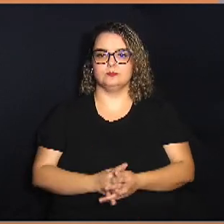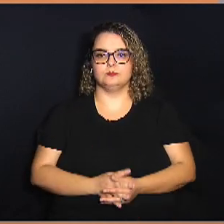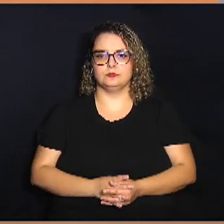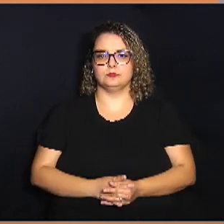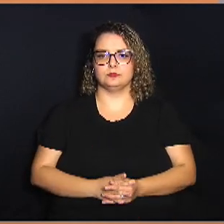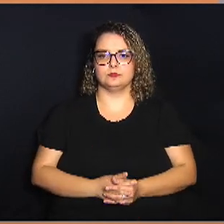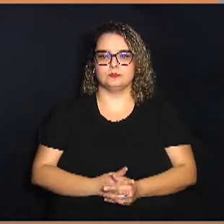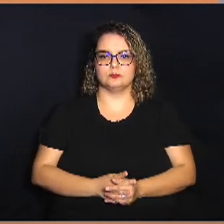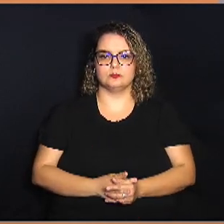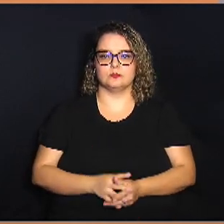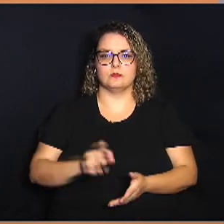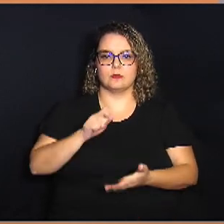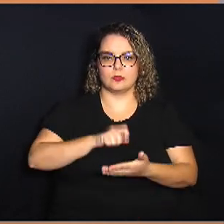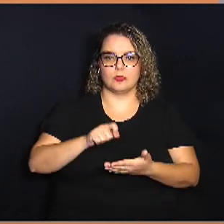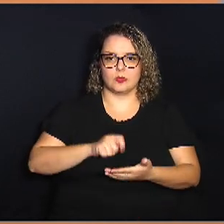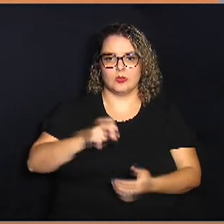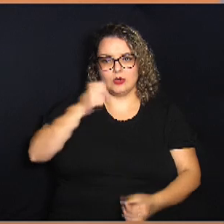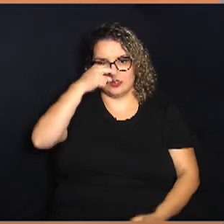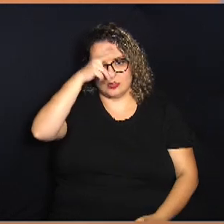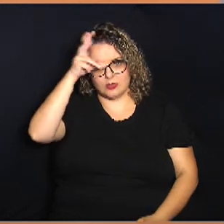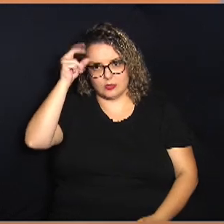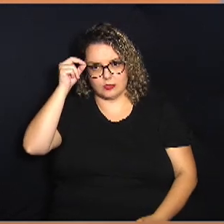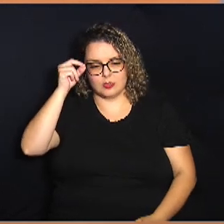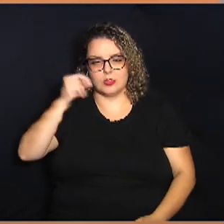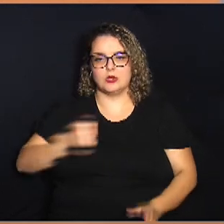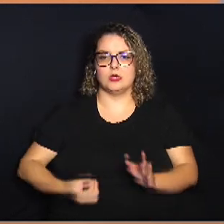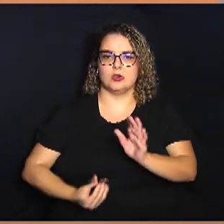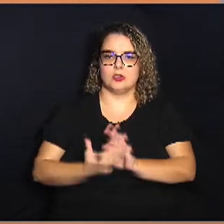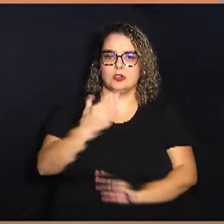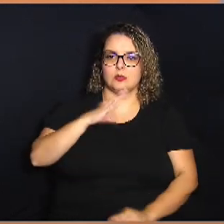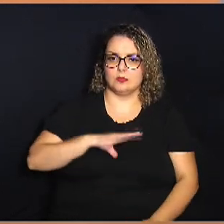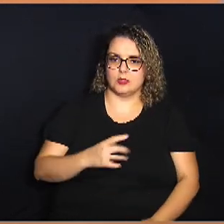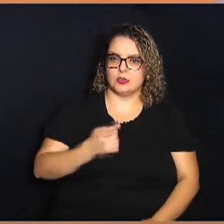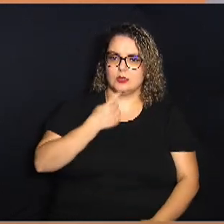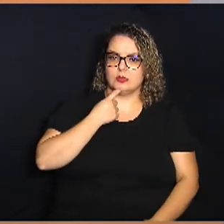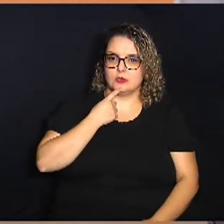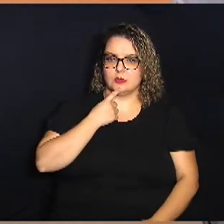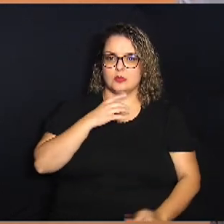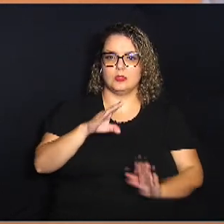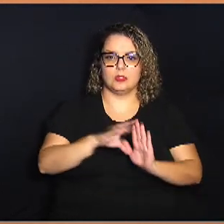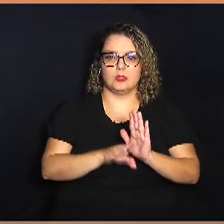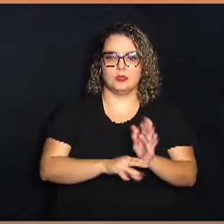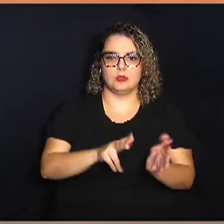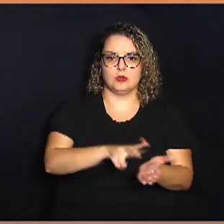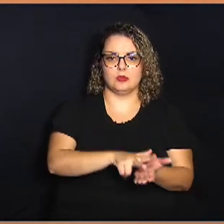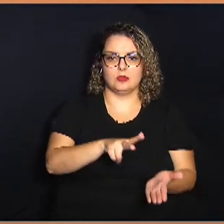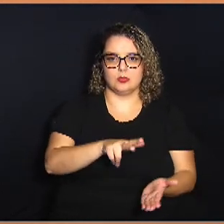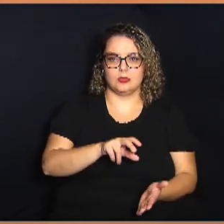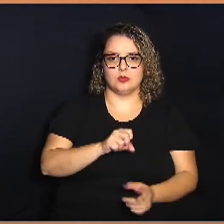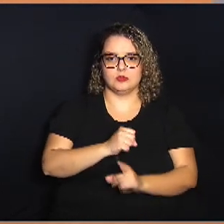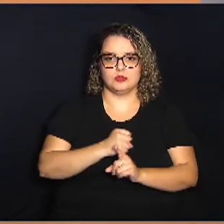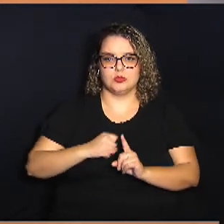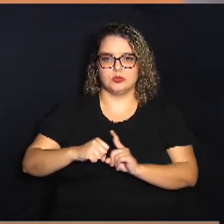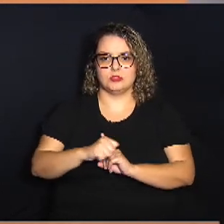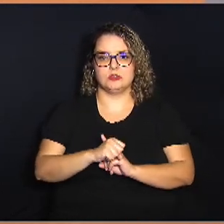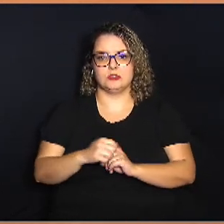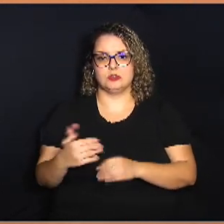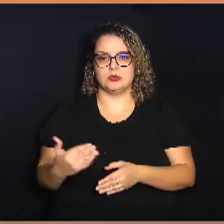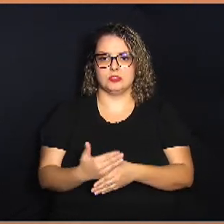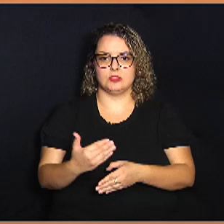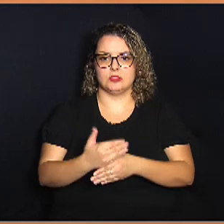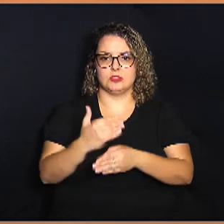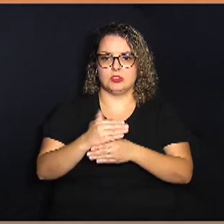de autoria do prefeito municipal que institui no município de Campinas o programa de regularização social das construções